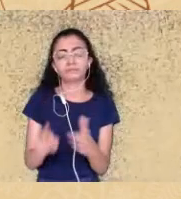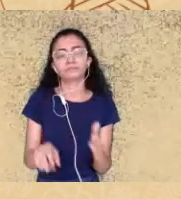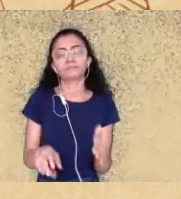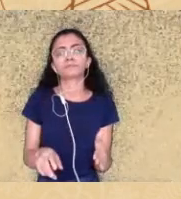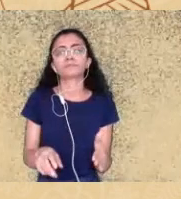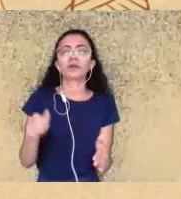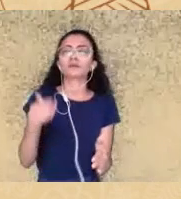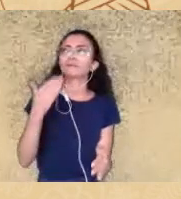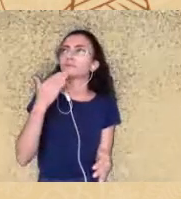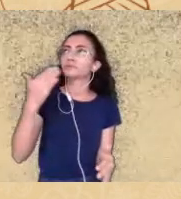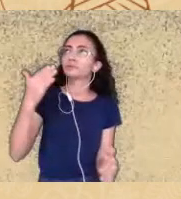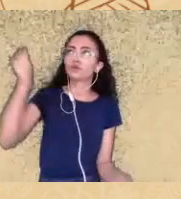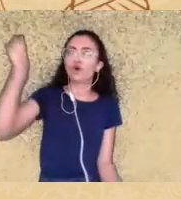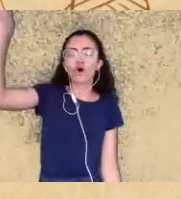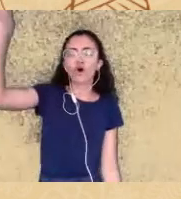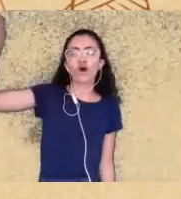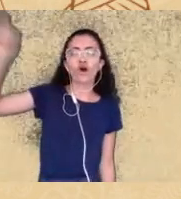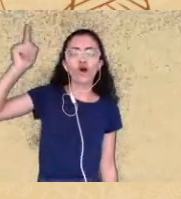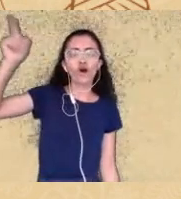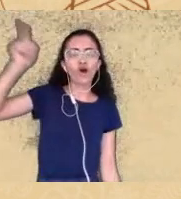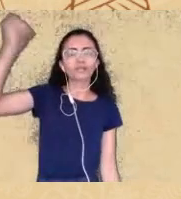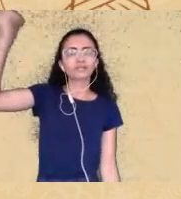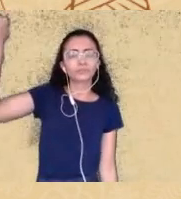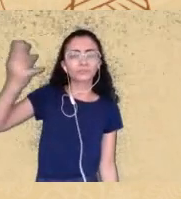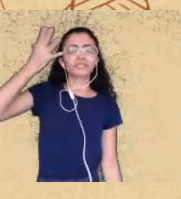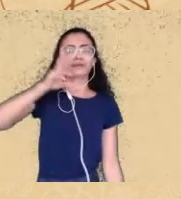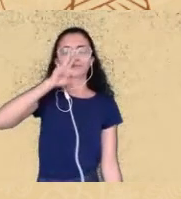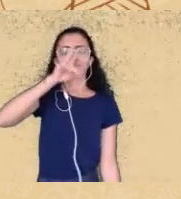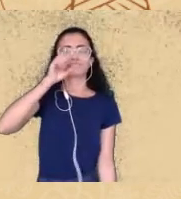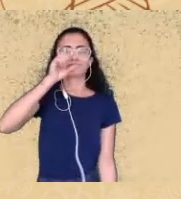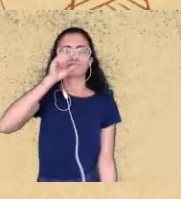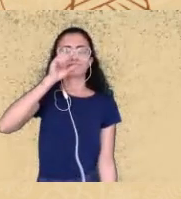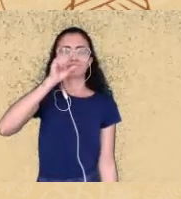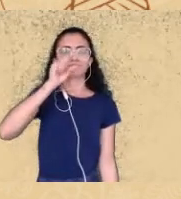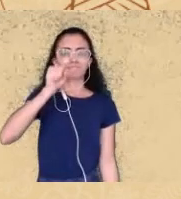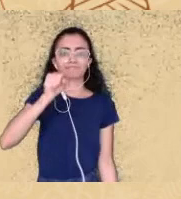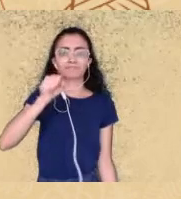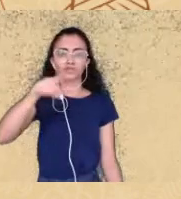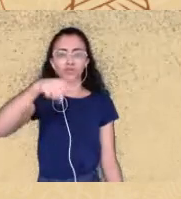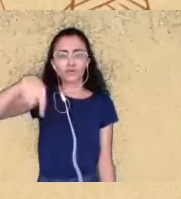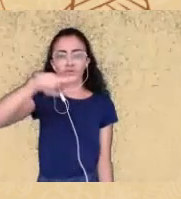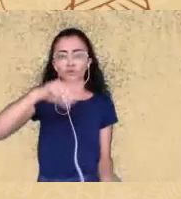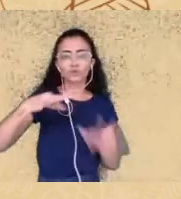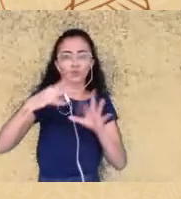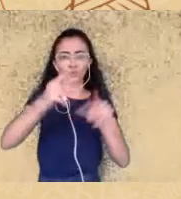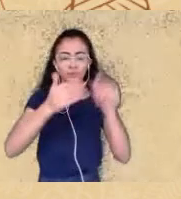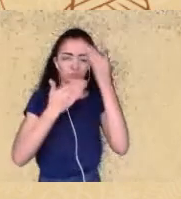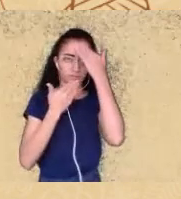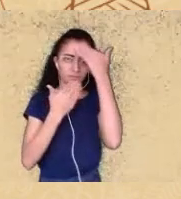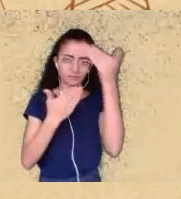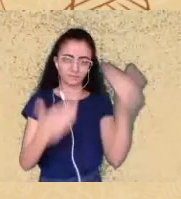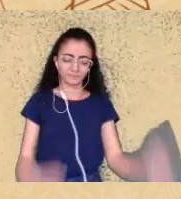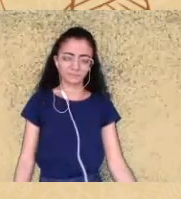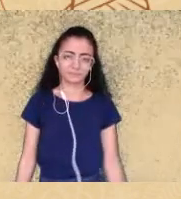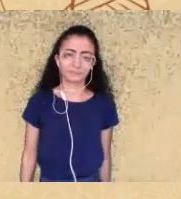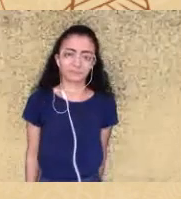fortalece e agradecer também a todas as pessoas orero